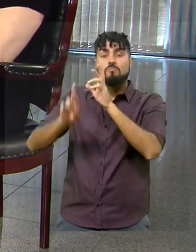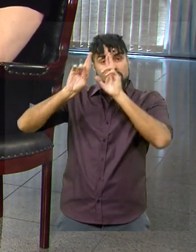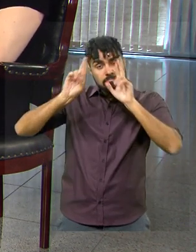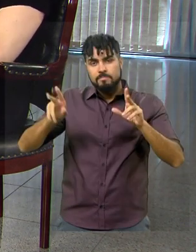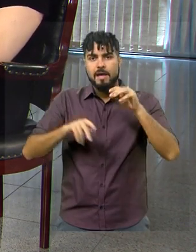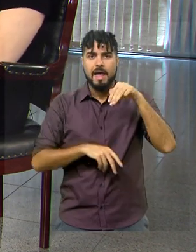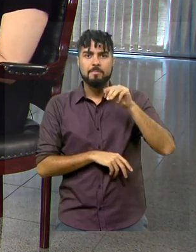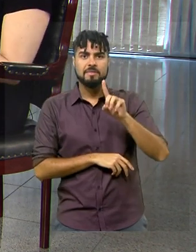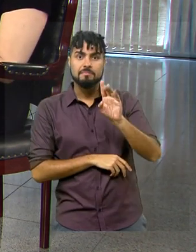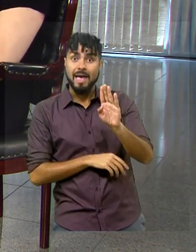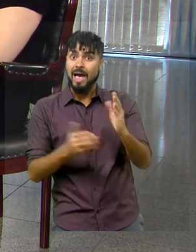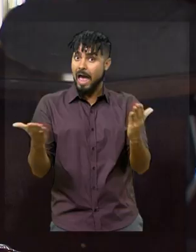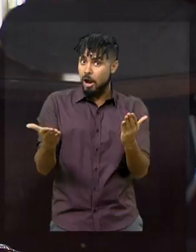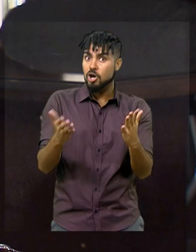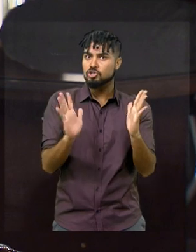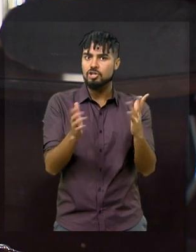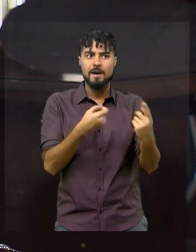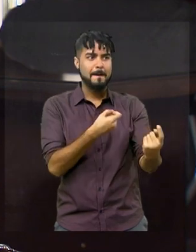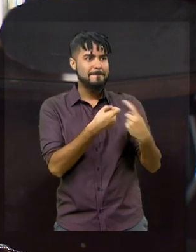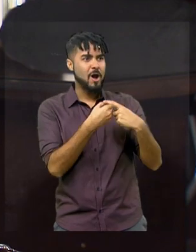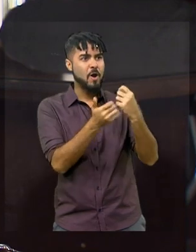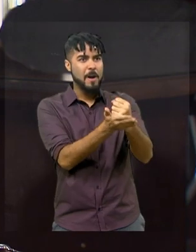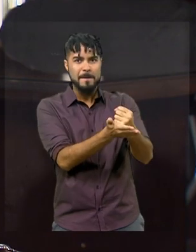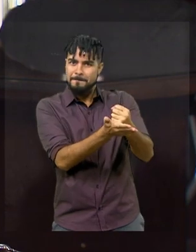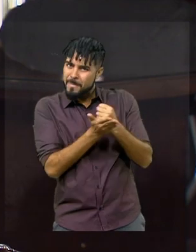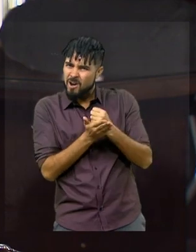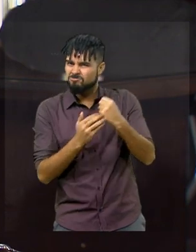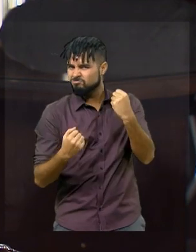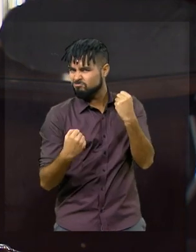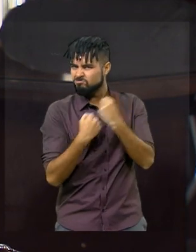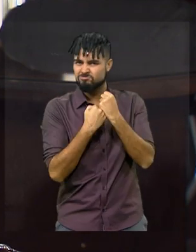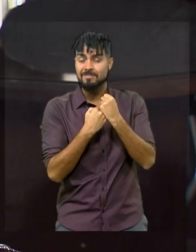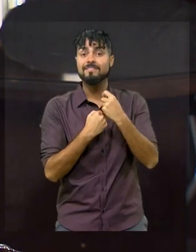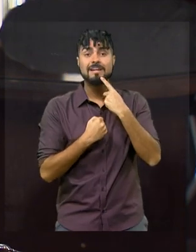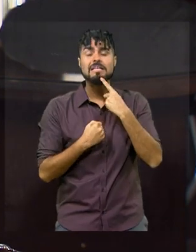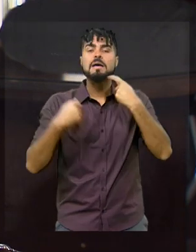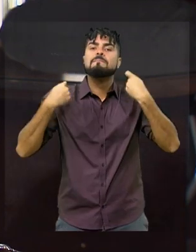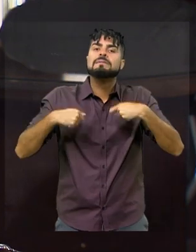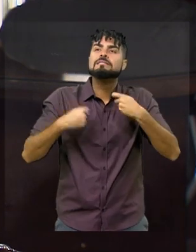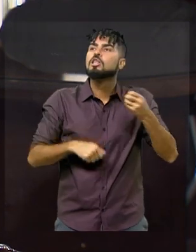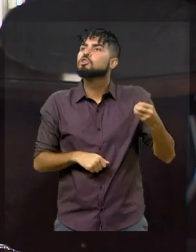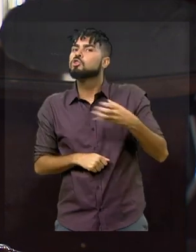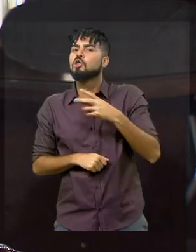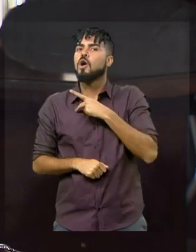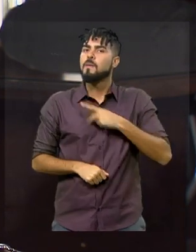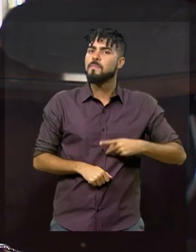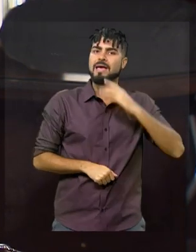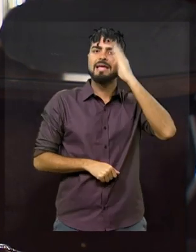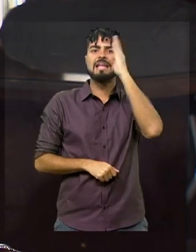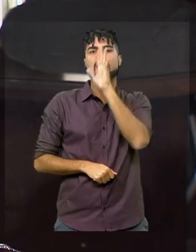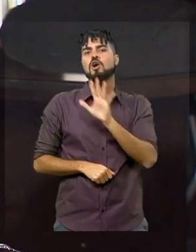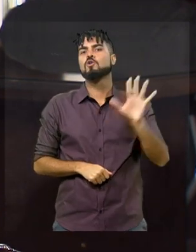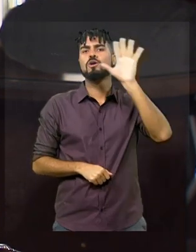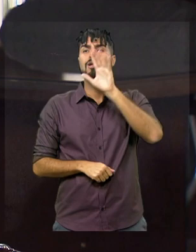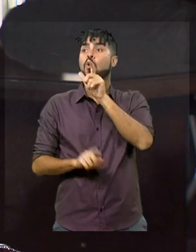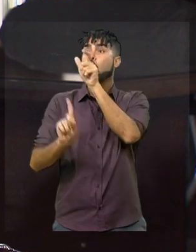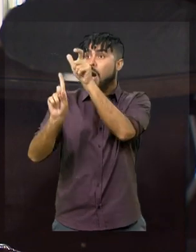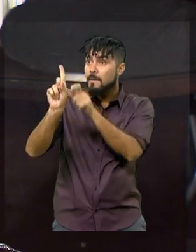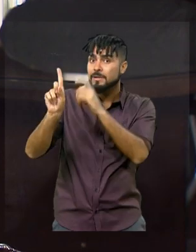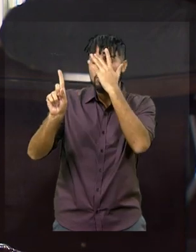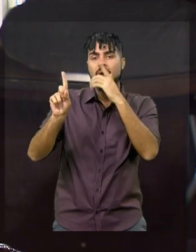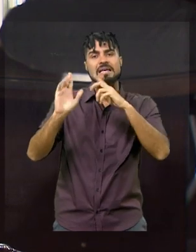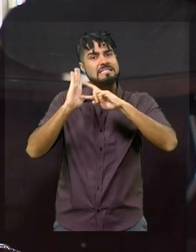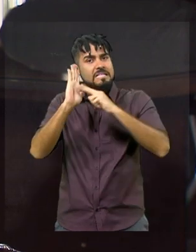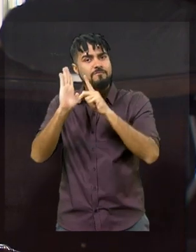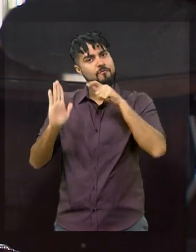Eles agora vêm com essa perspectiva, precisamos de um novo presidente nacional, mas alguém que realmente represente o novo.